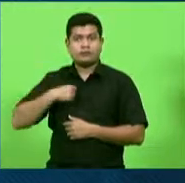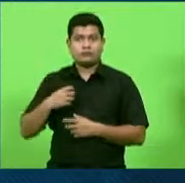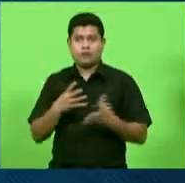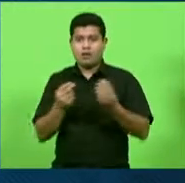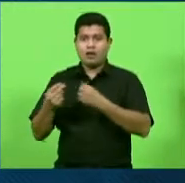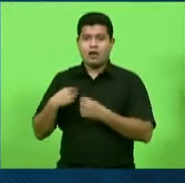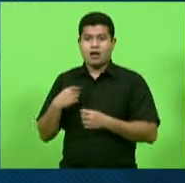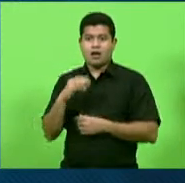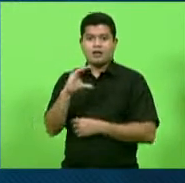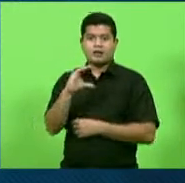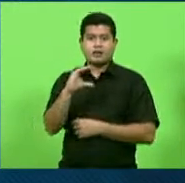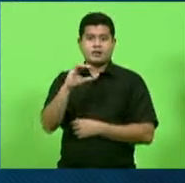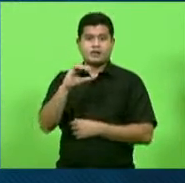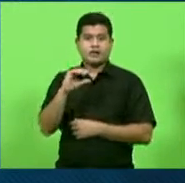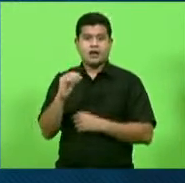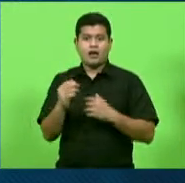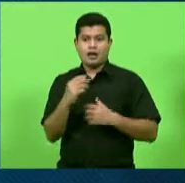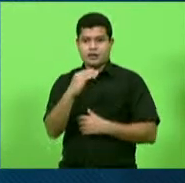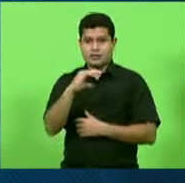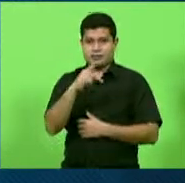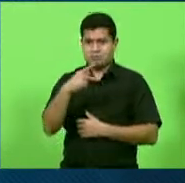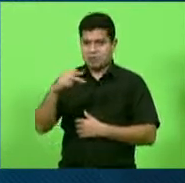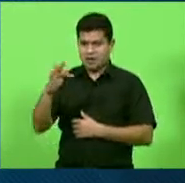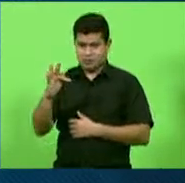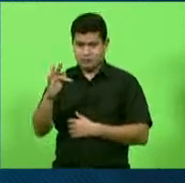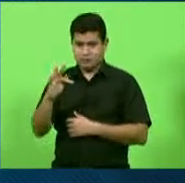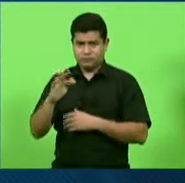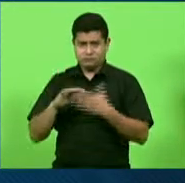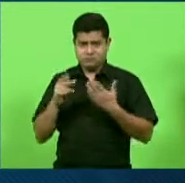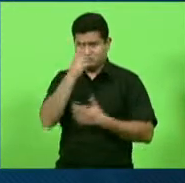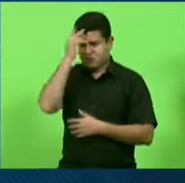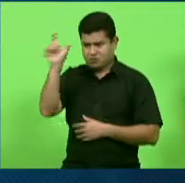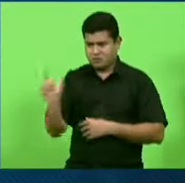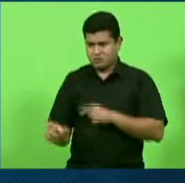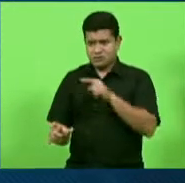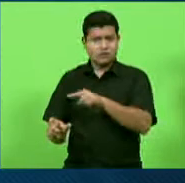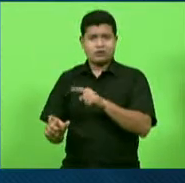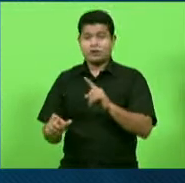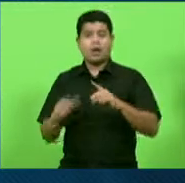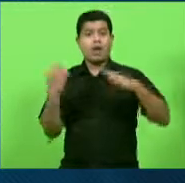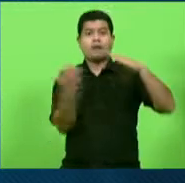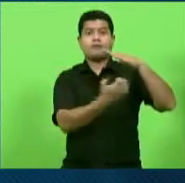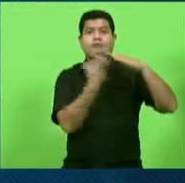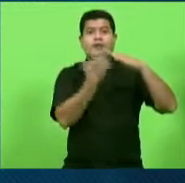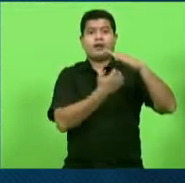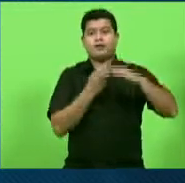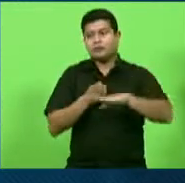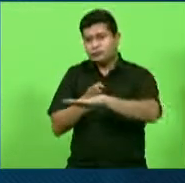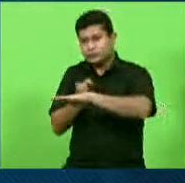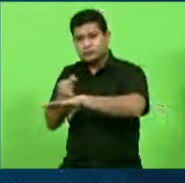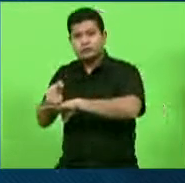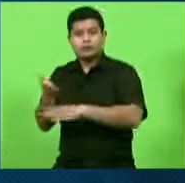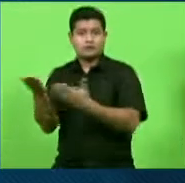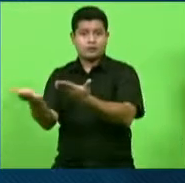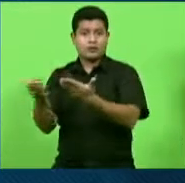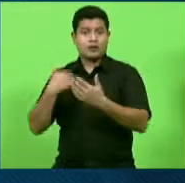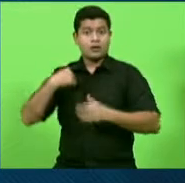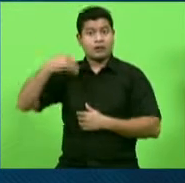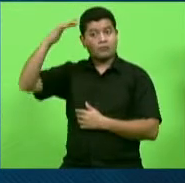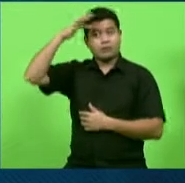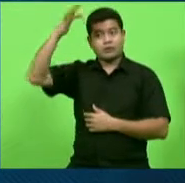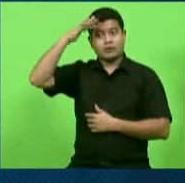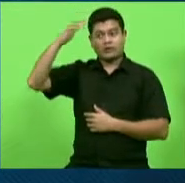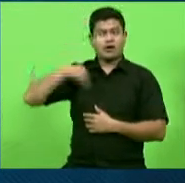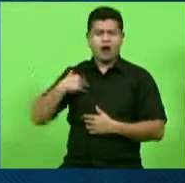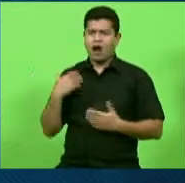o CNPJ na porta, com o CPF na porta. O CNPJ, o empresário vai lá gastar. E eu fico pensando, quando eu decidi se não